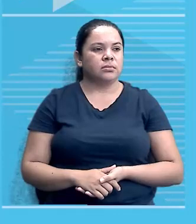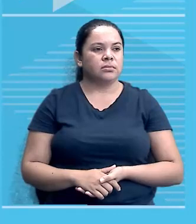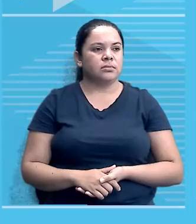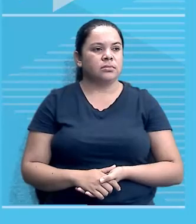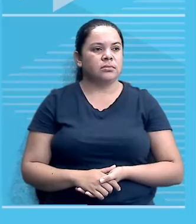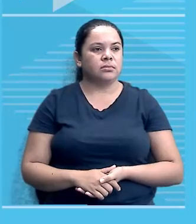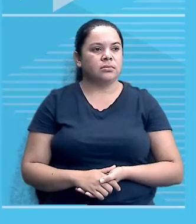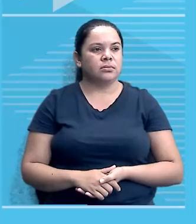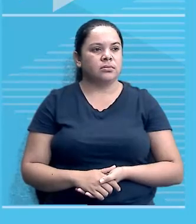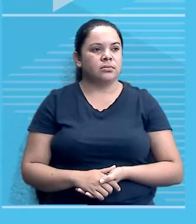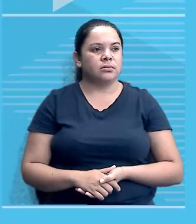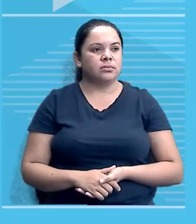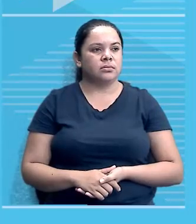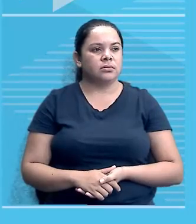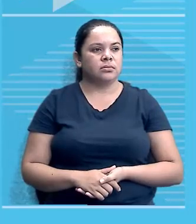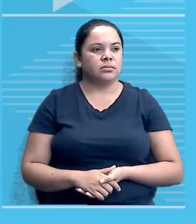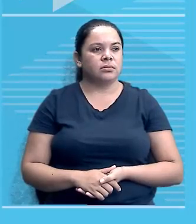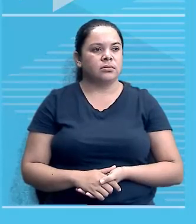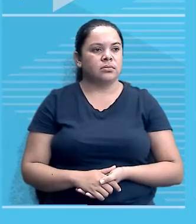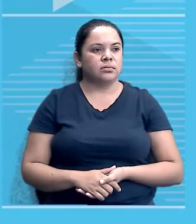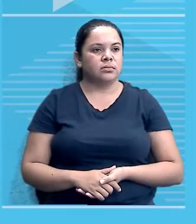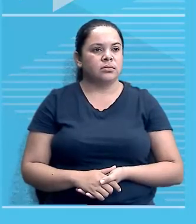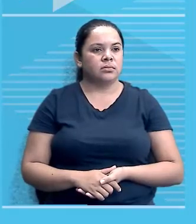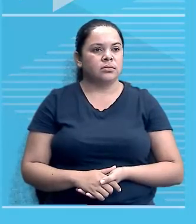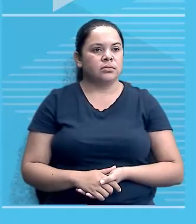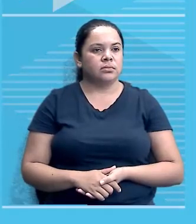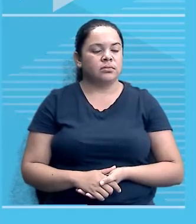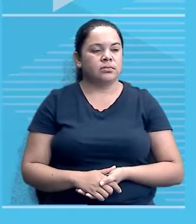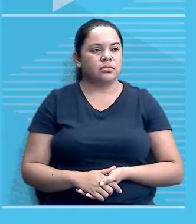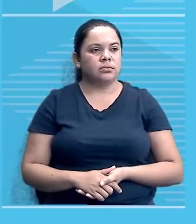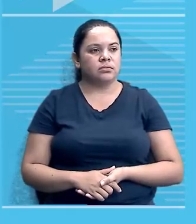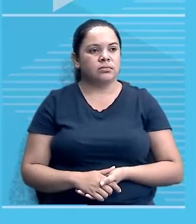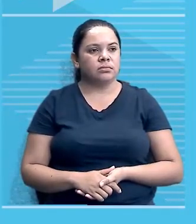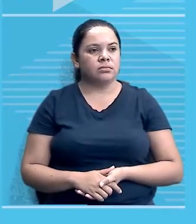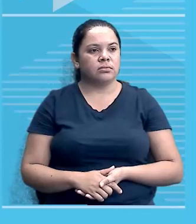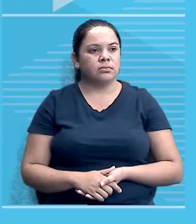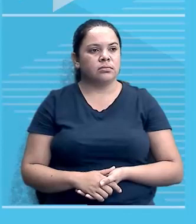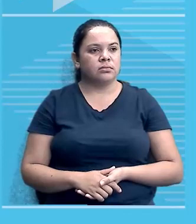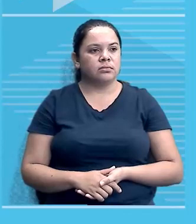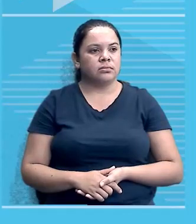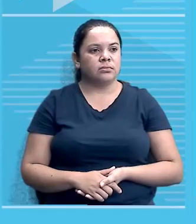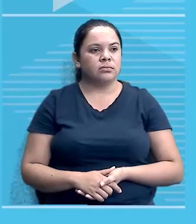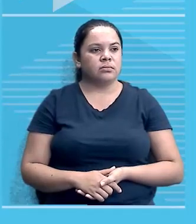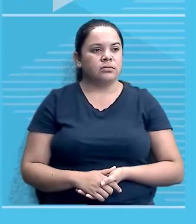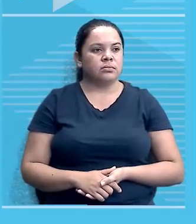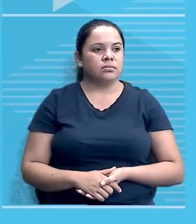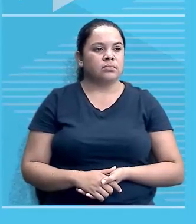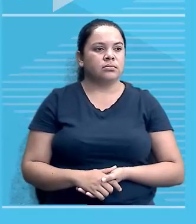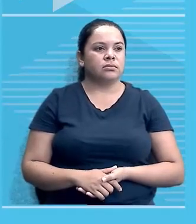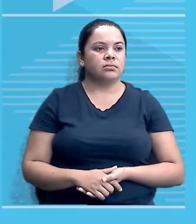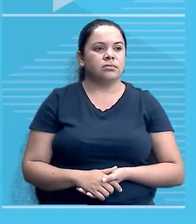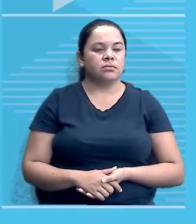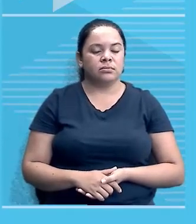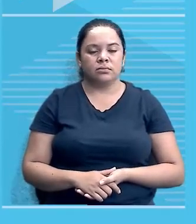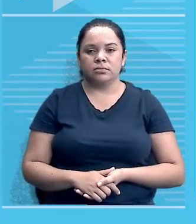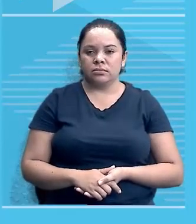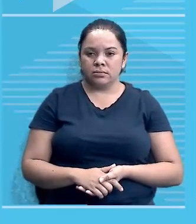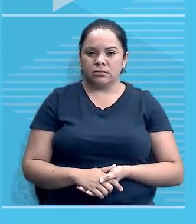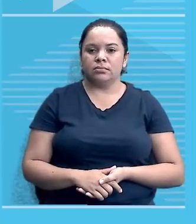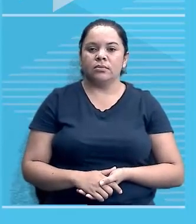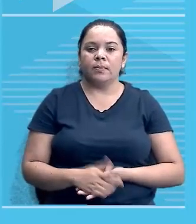alemão e joga bombas, né? Sobre Londres. Londres foi bombardeada de mãe tarde e noite, né?